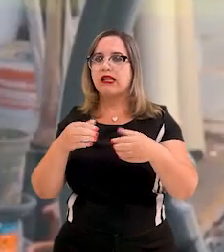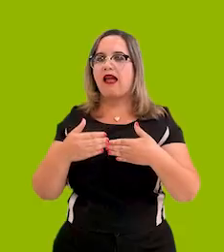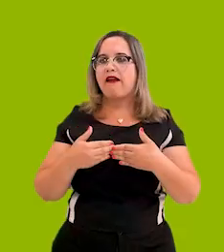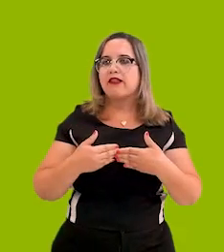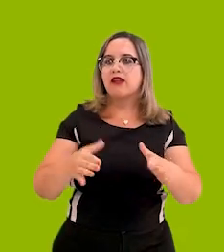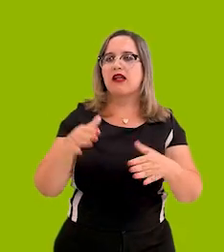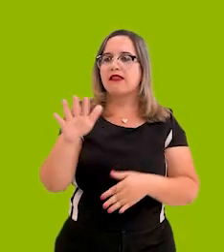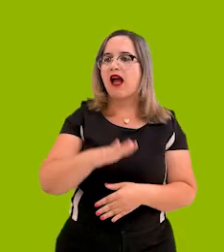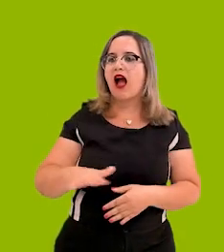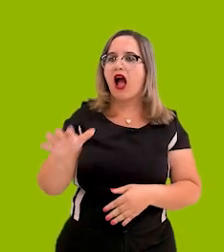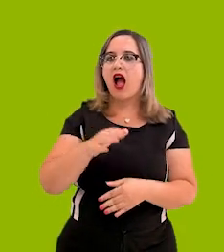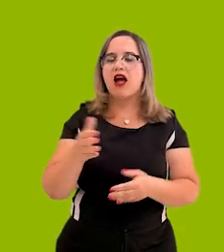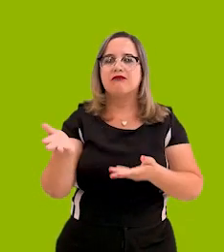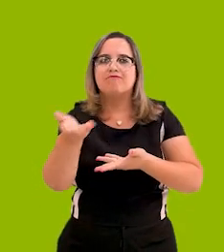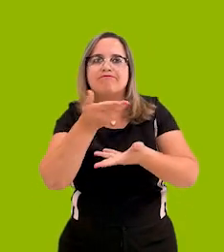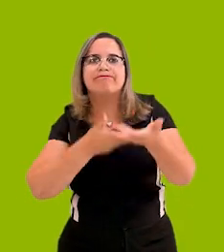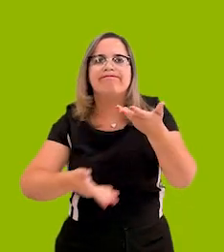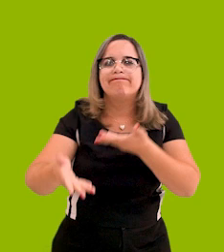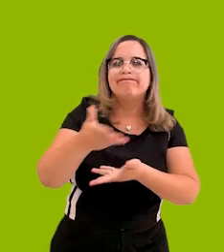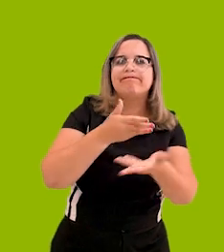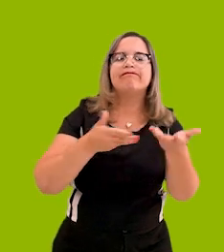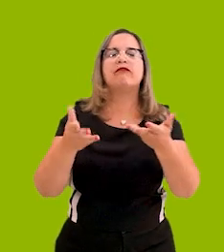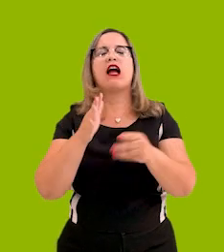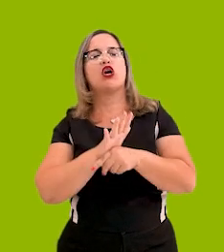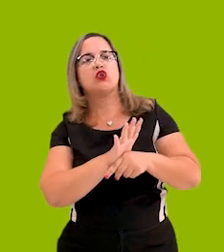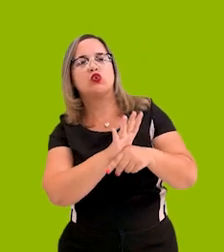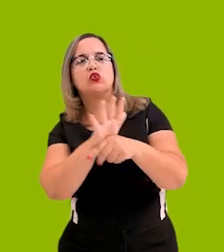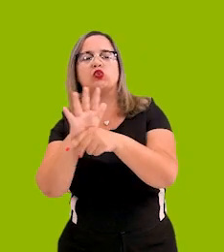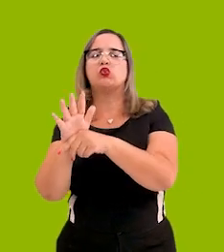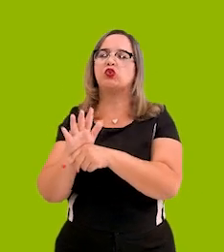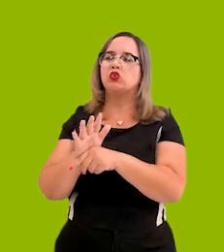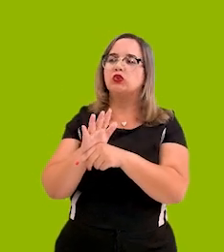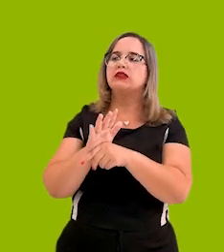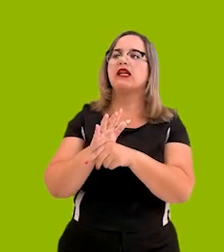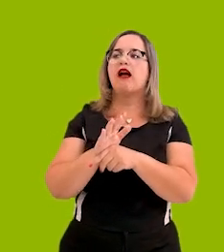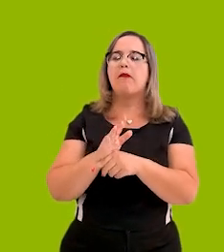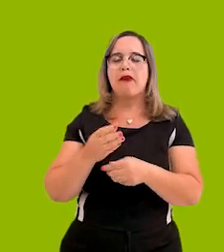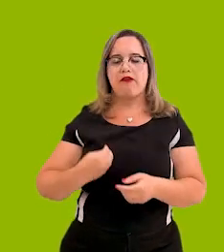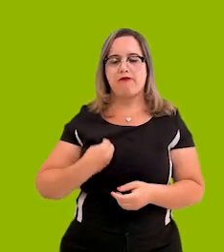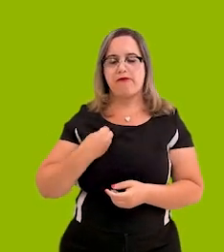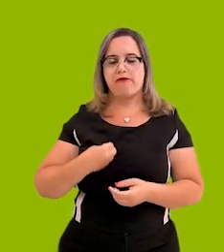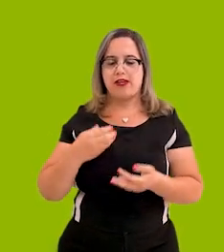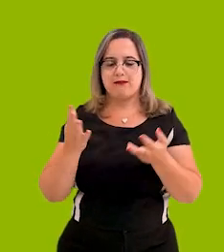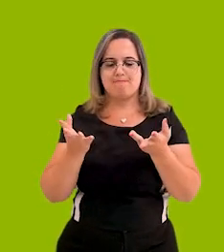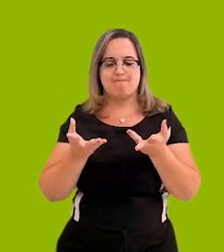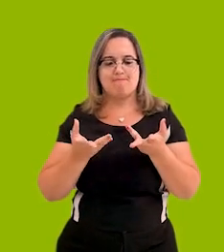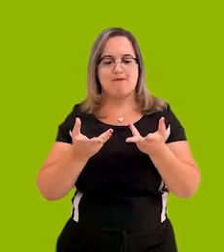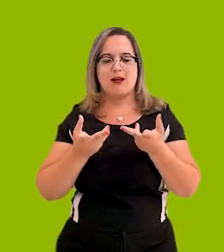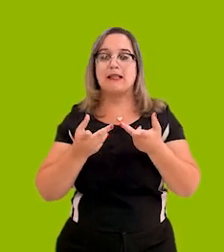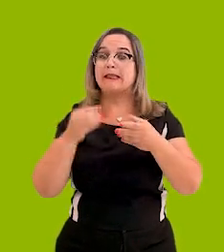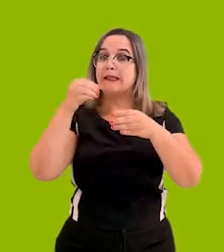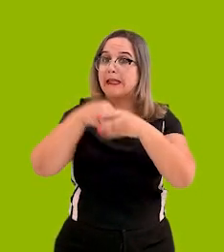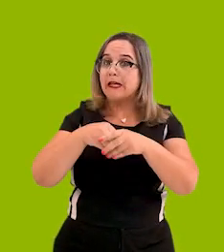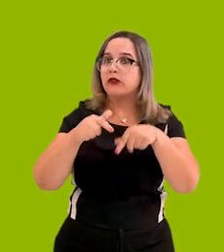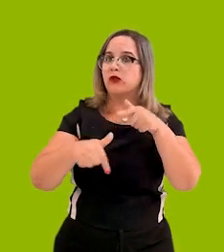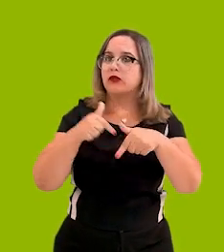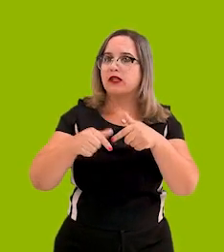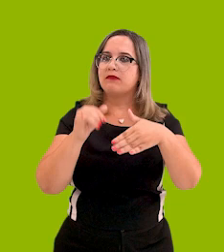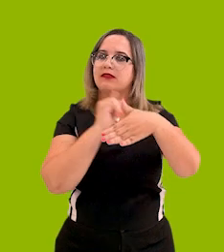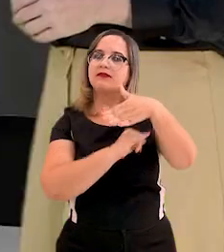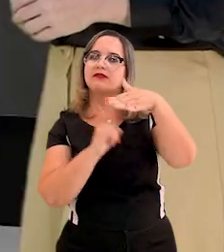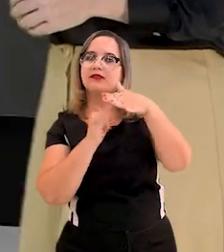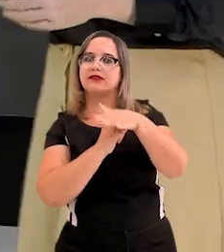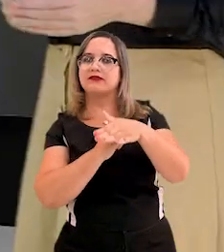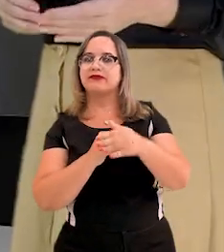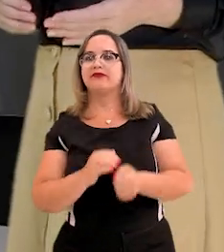Espaço Conviver também buscam contribuir com a qualidade de vida no trabalho na instituição.